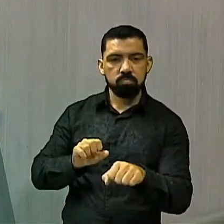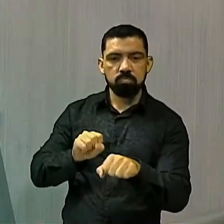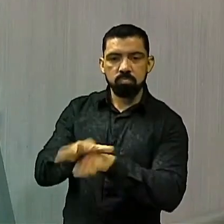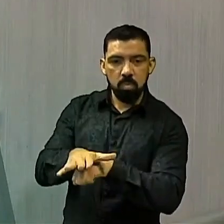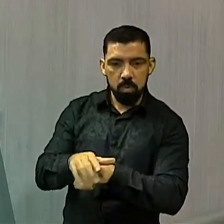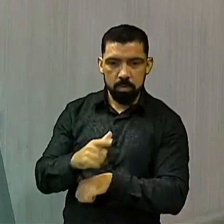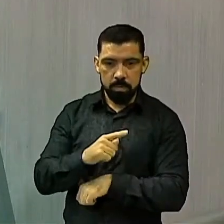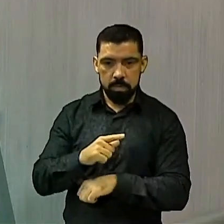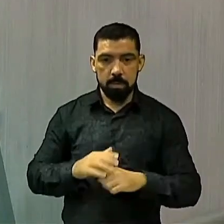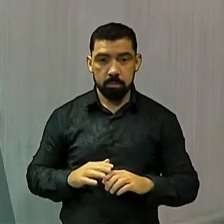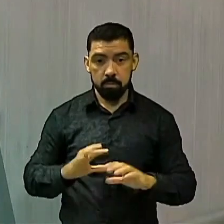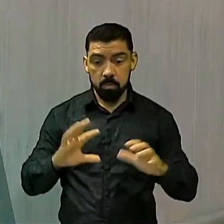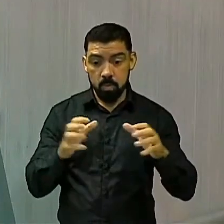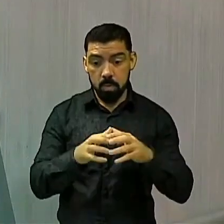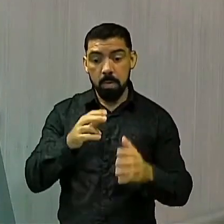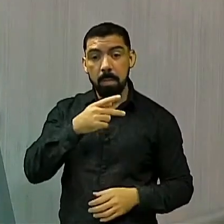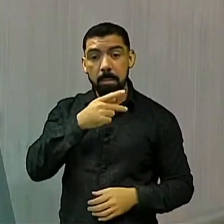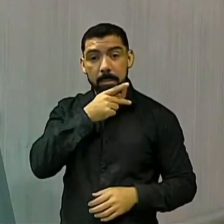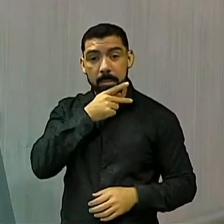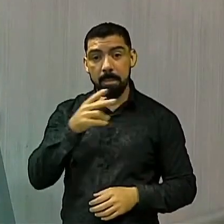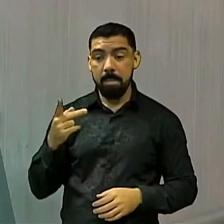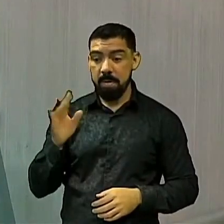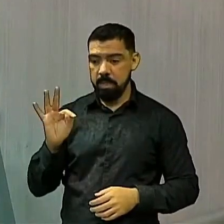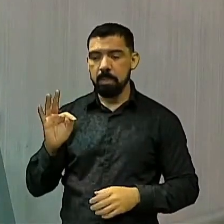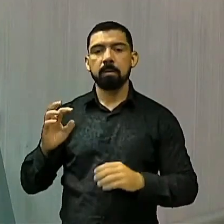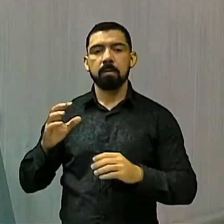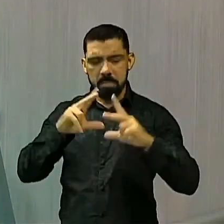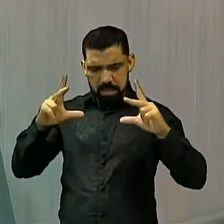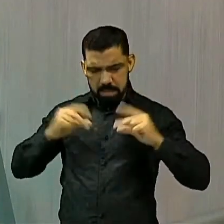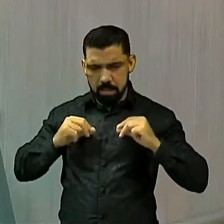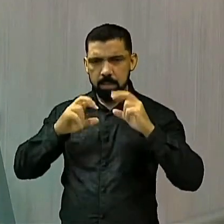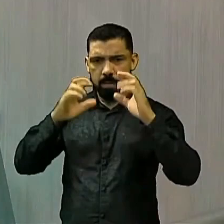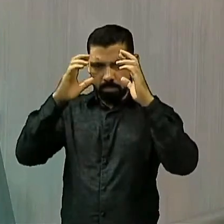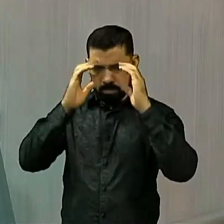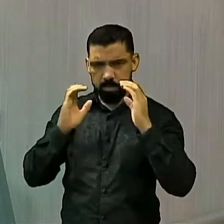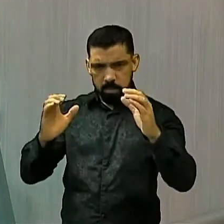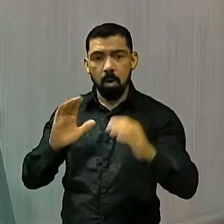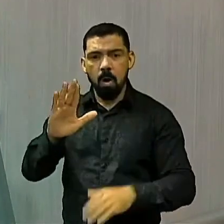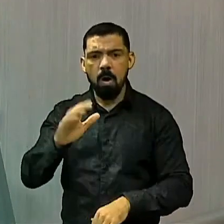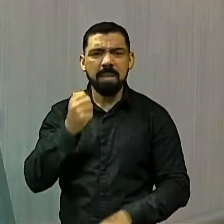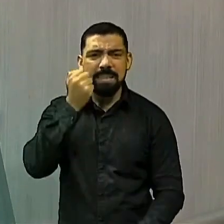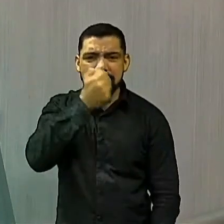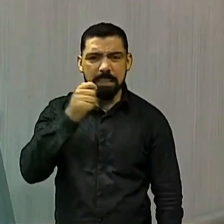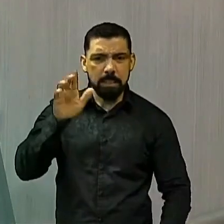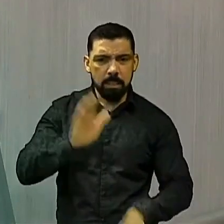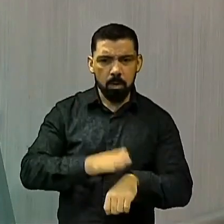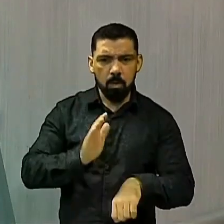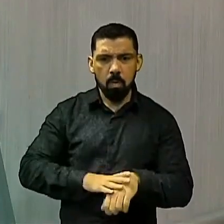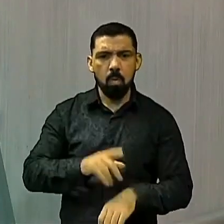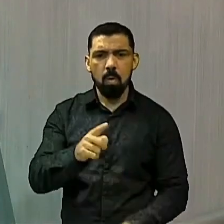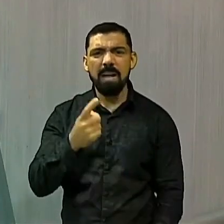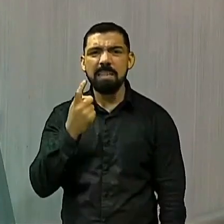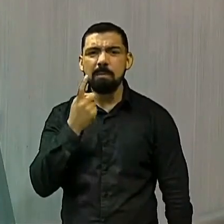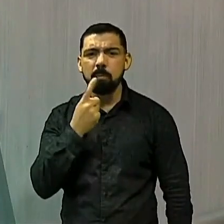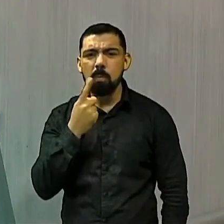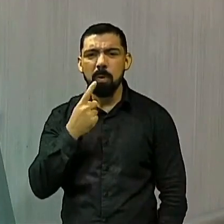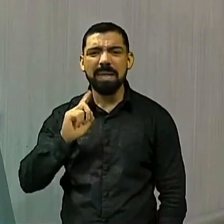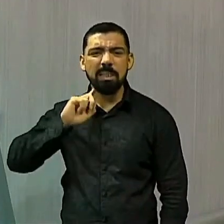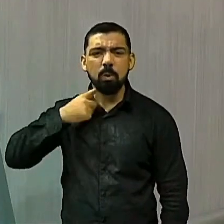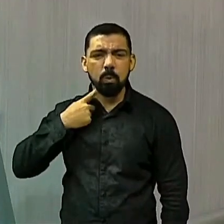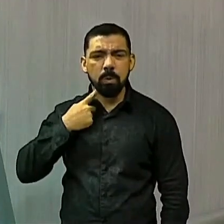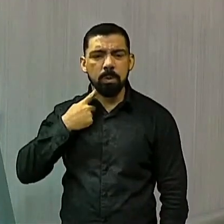é um partido que merece respeito. Lave a boca para falar do PT, a boca suja.